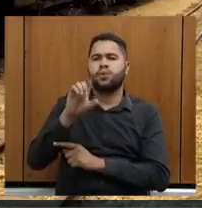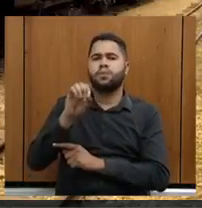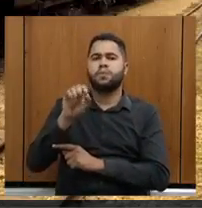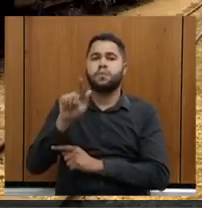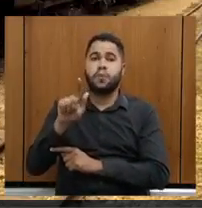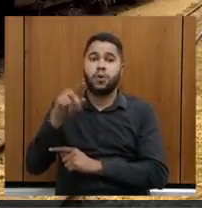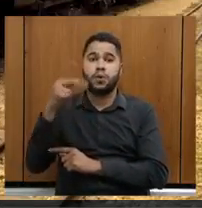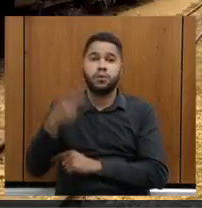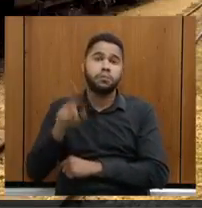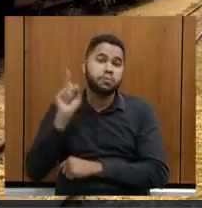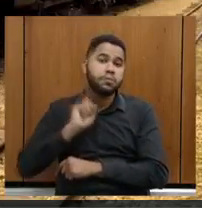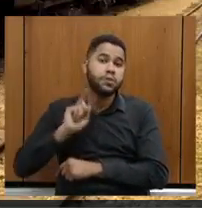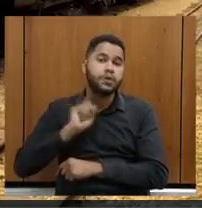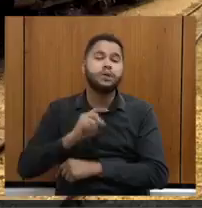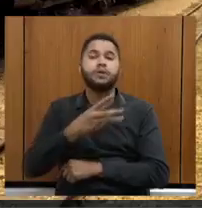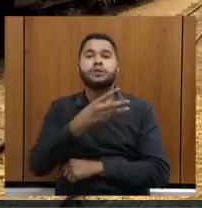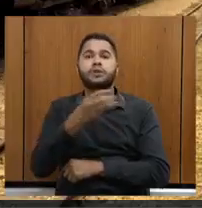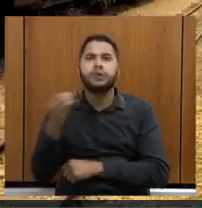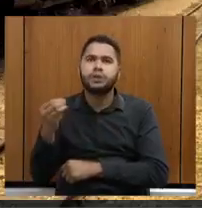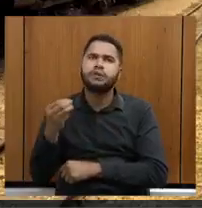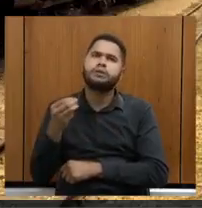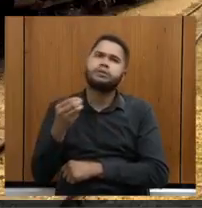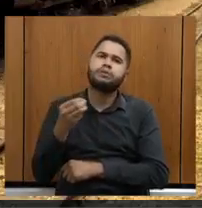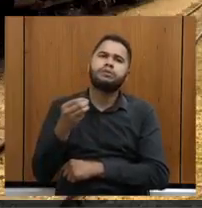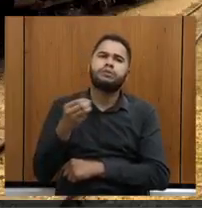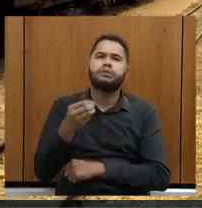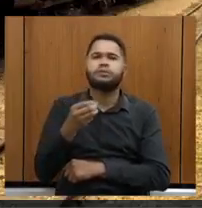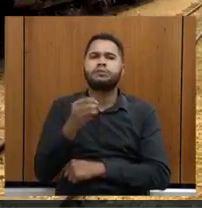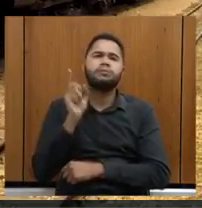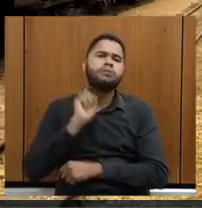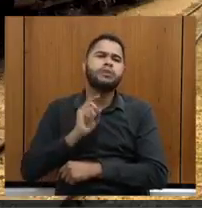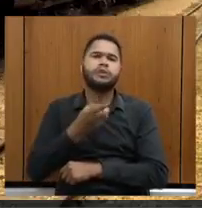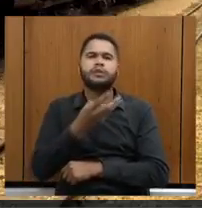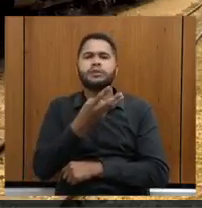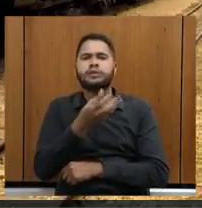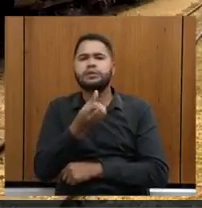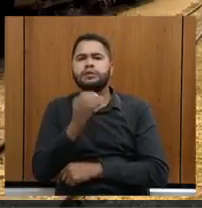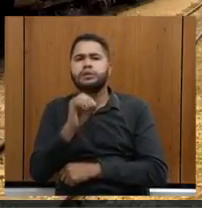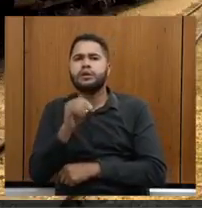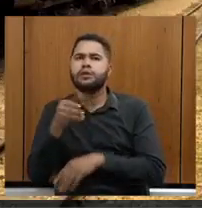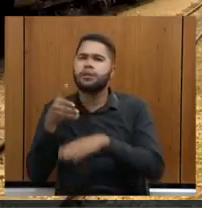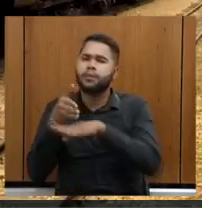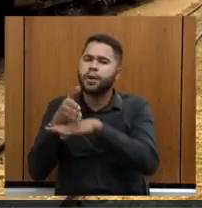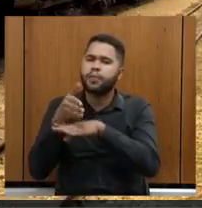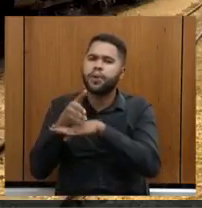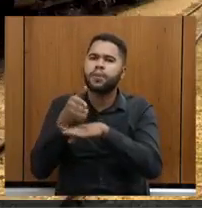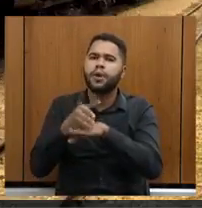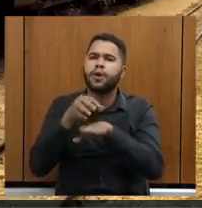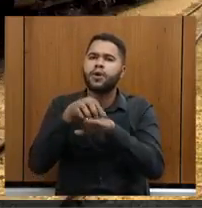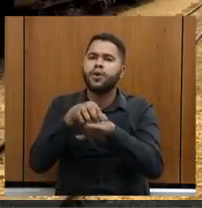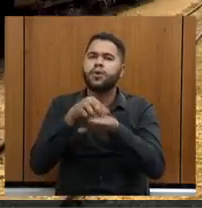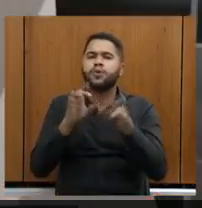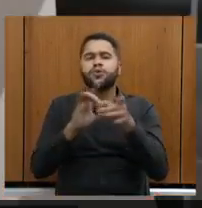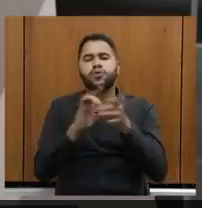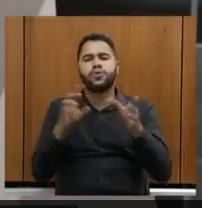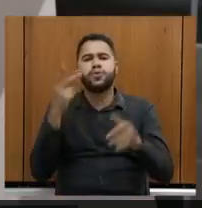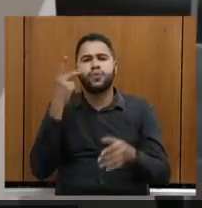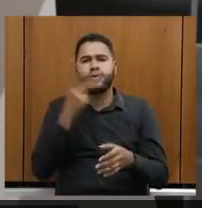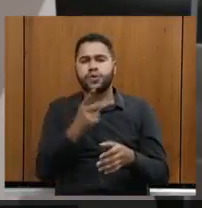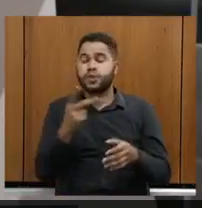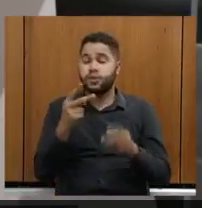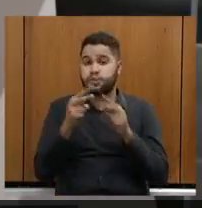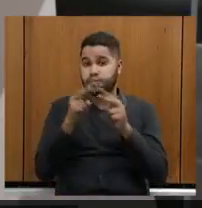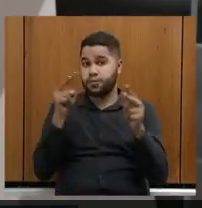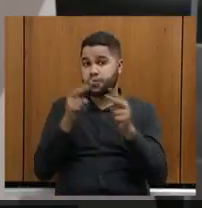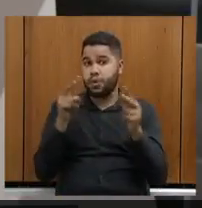outubro. Minas 360, mais de 100 atrativos turísticos disponíveis para visitação virtual. É muito